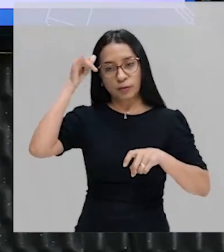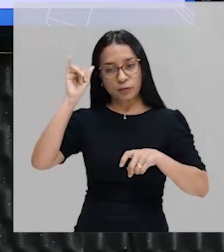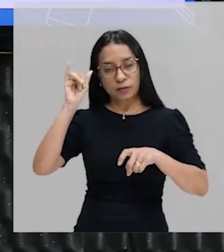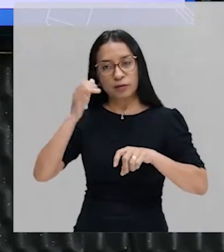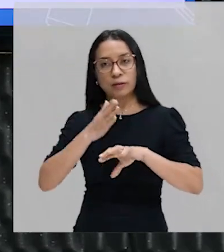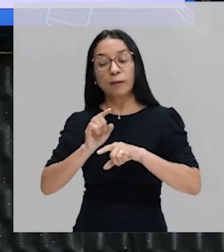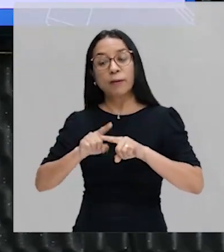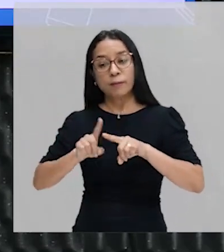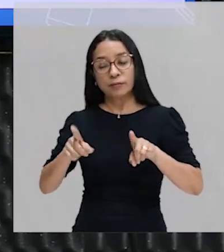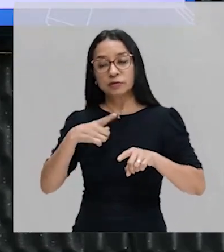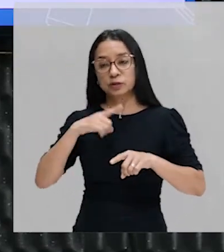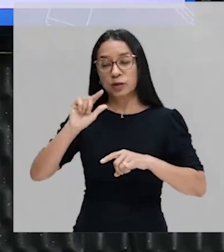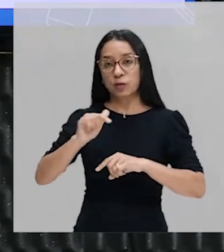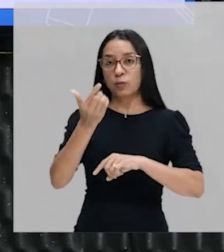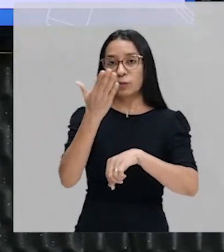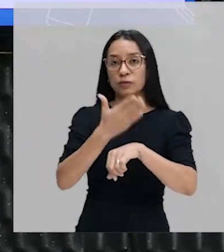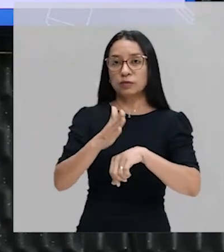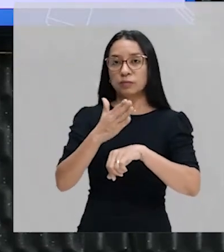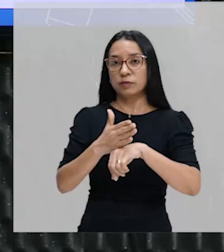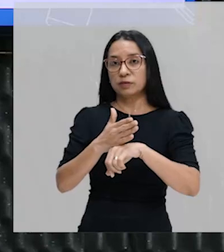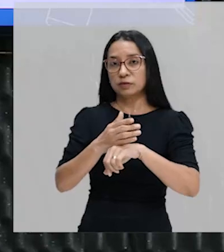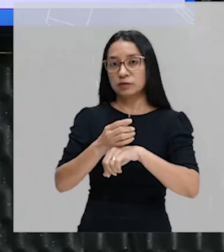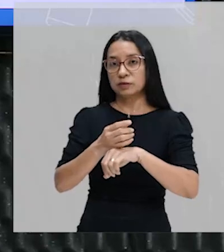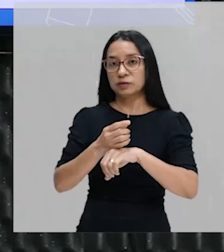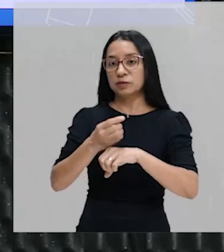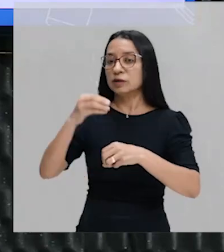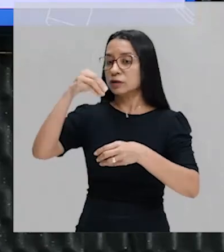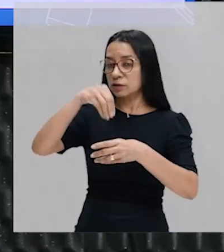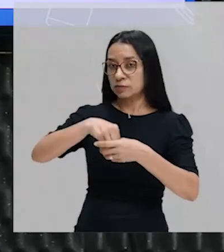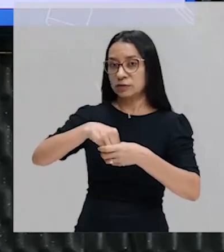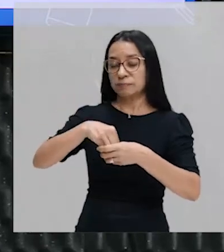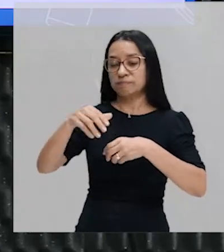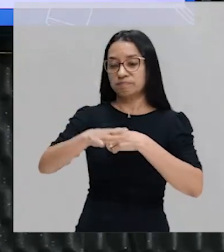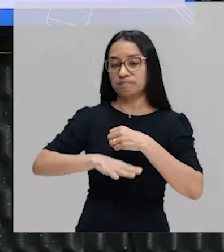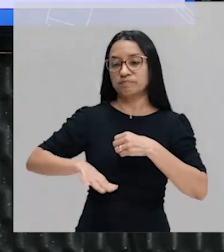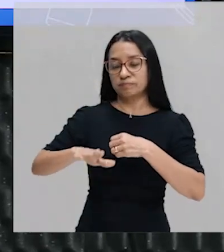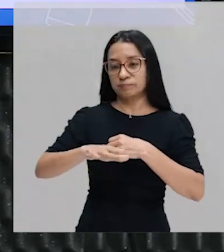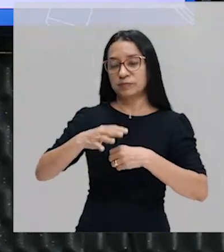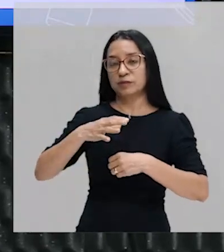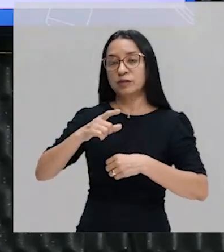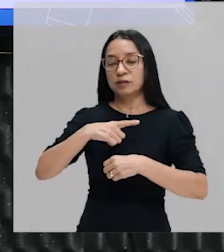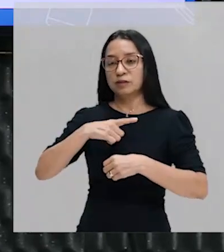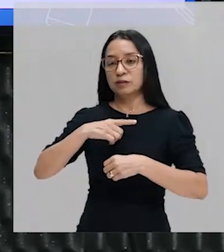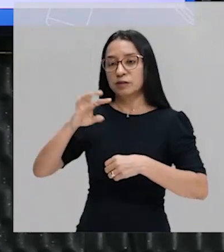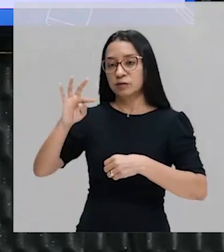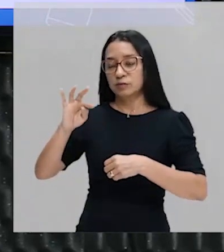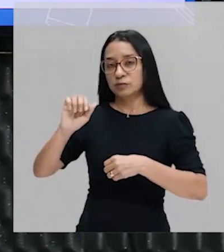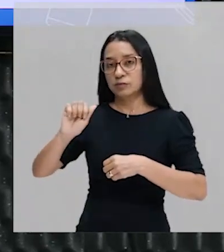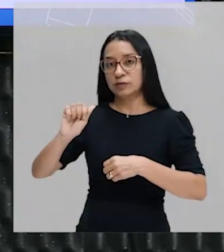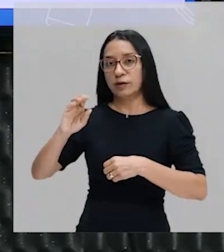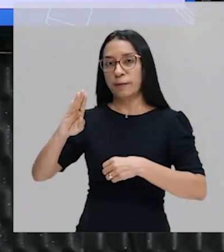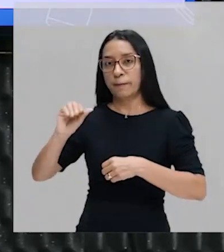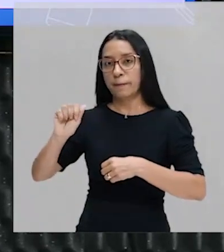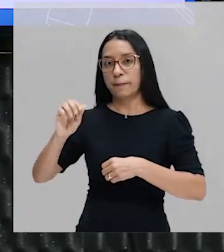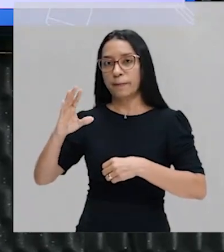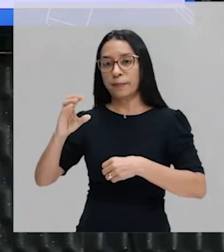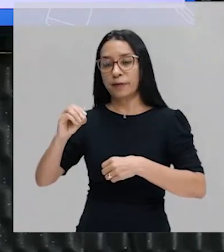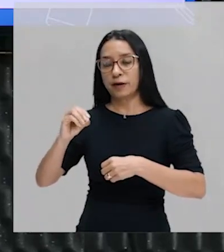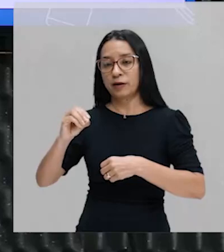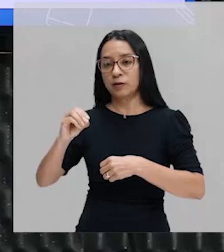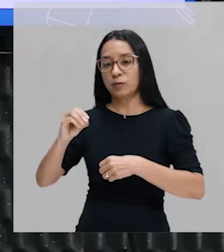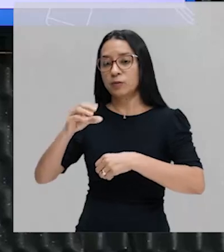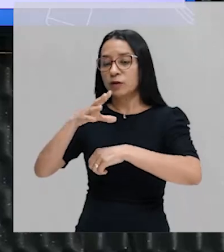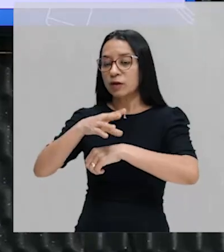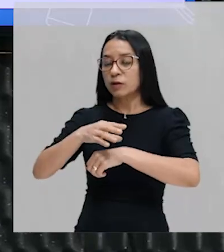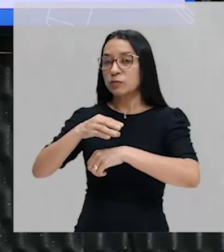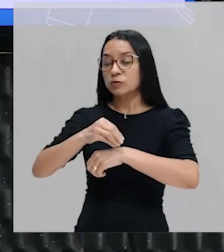atividades de mercado interno. Nós temos o tabaco, nós temos o algodão, nós temos a mandioca,